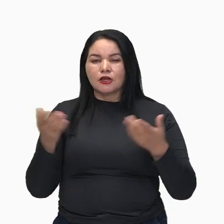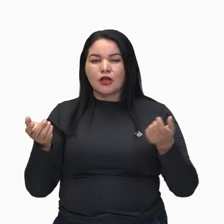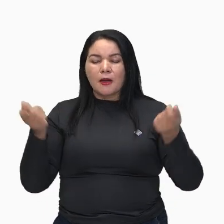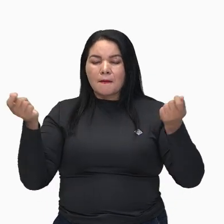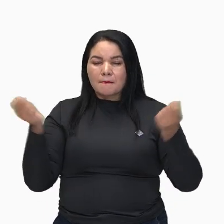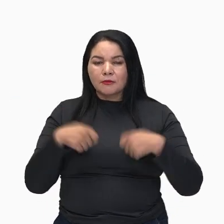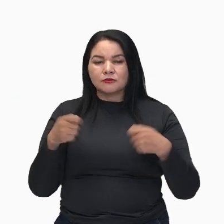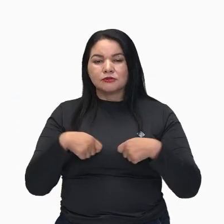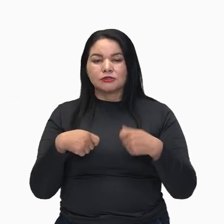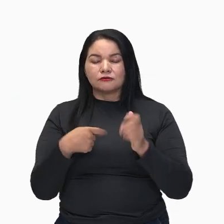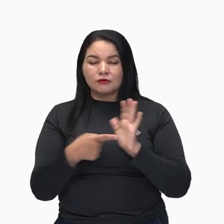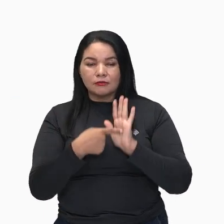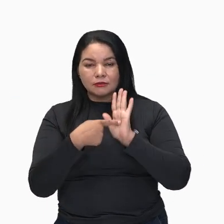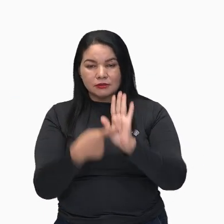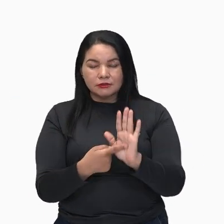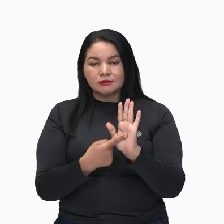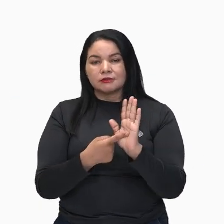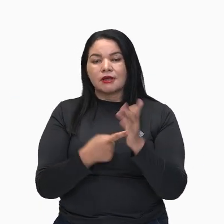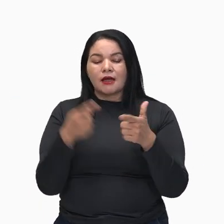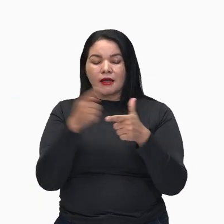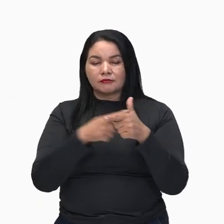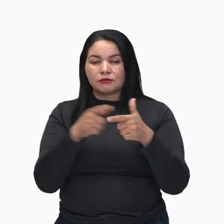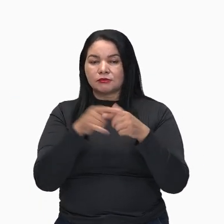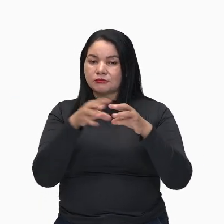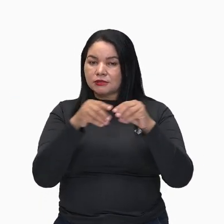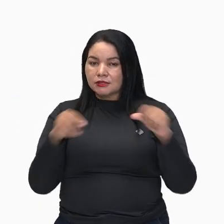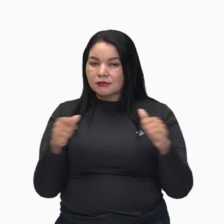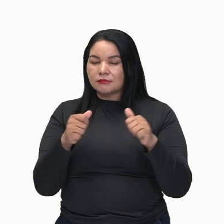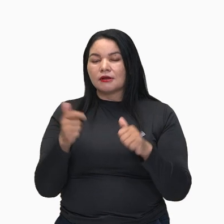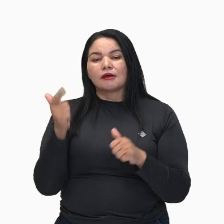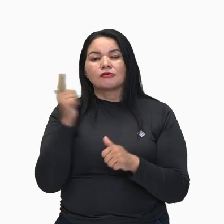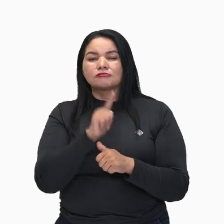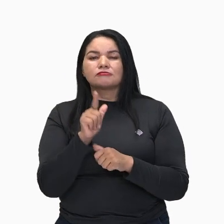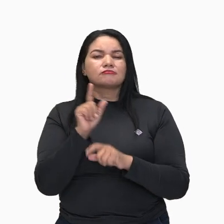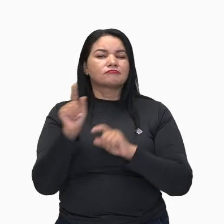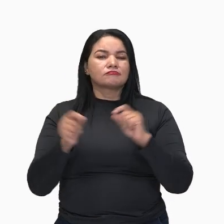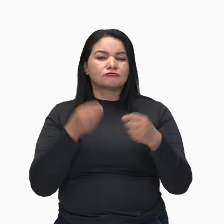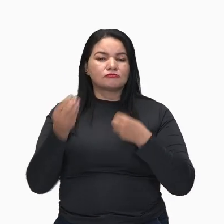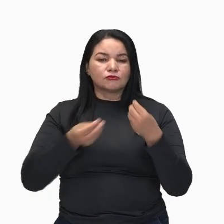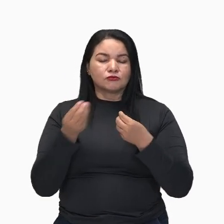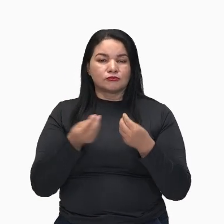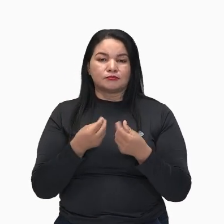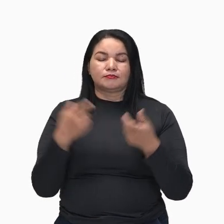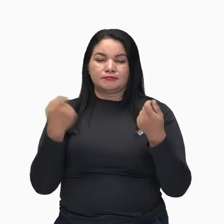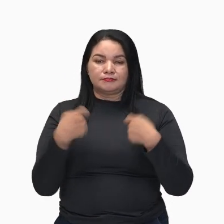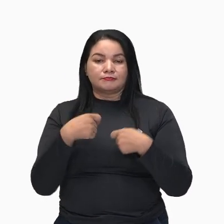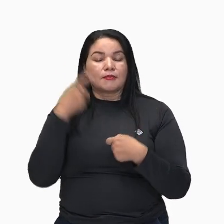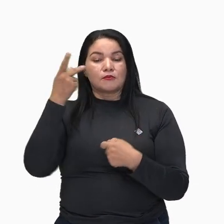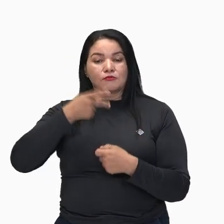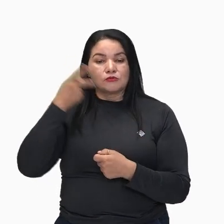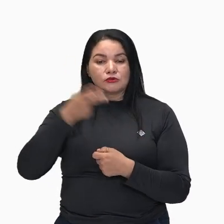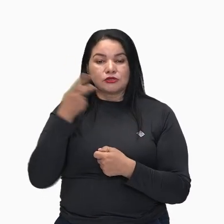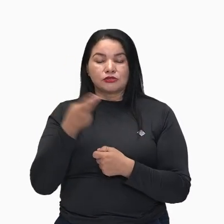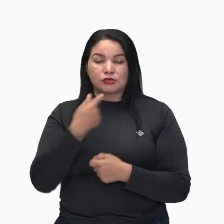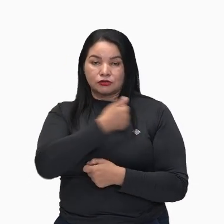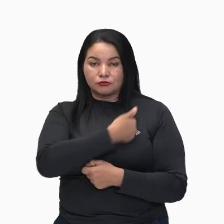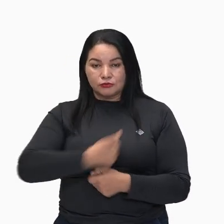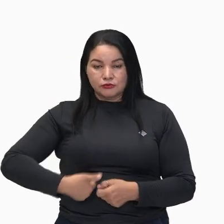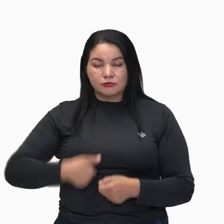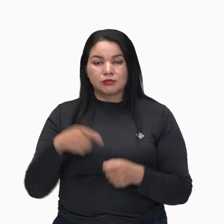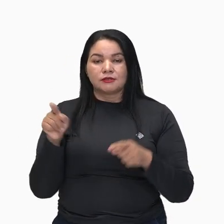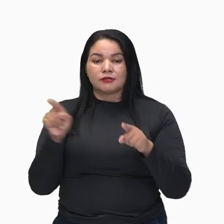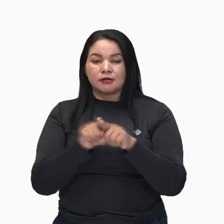possível apresentar como solução para o problema? A autora colocou políticas públicas voltadas para a proteção e o